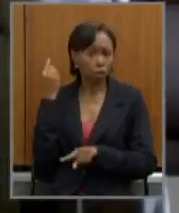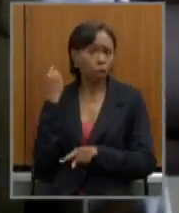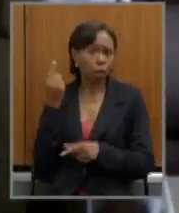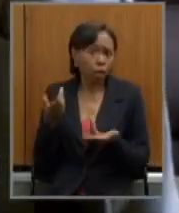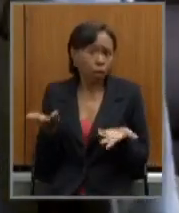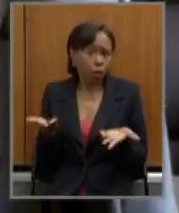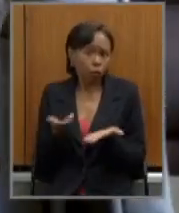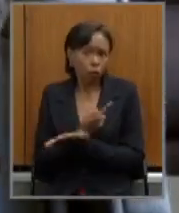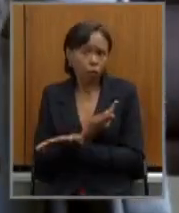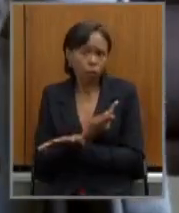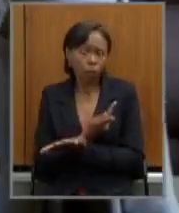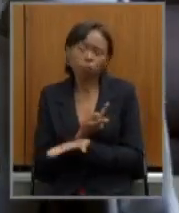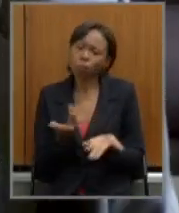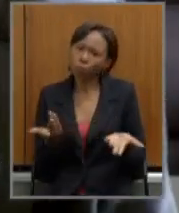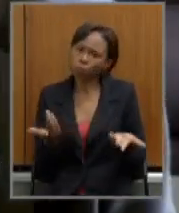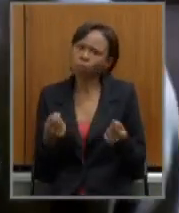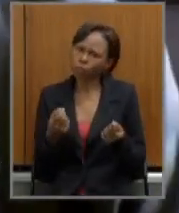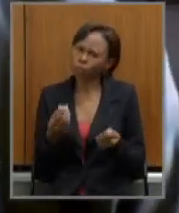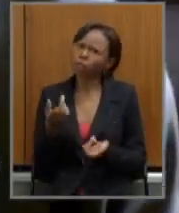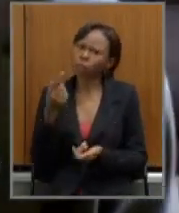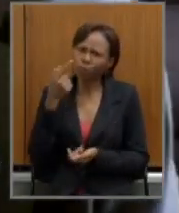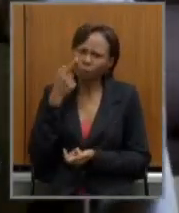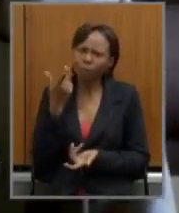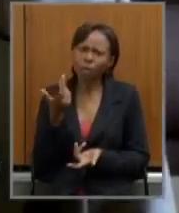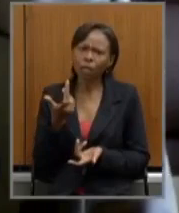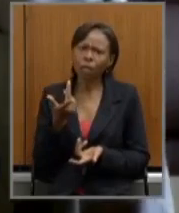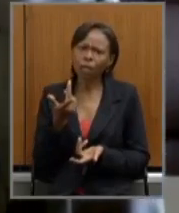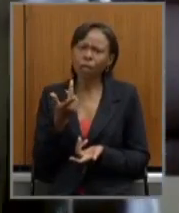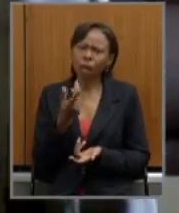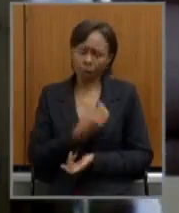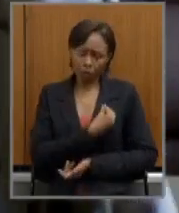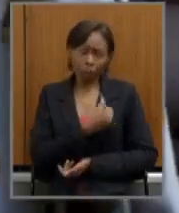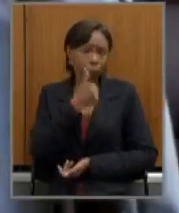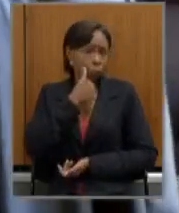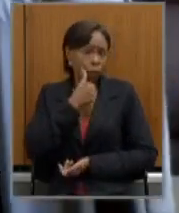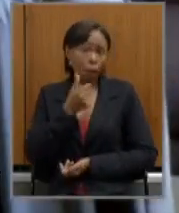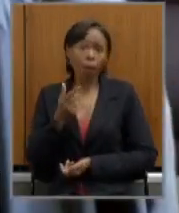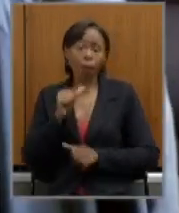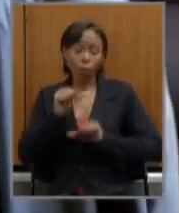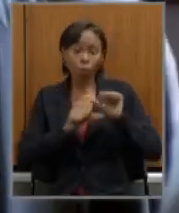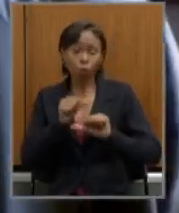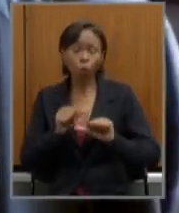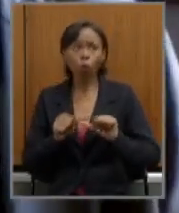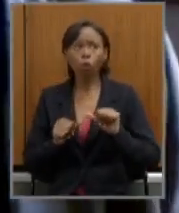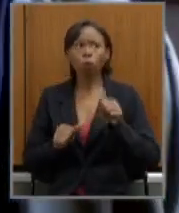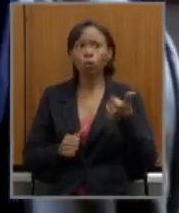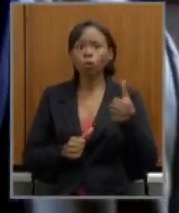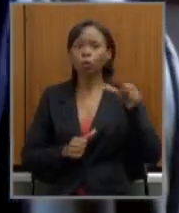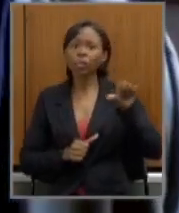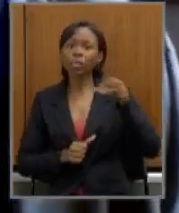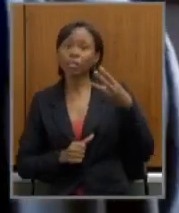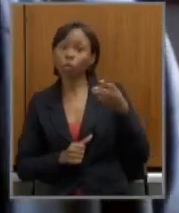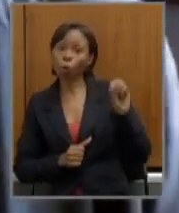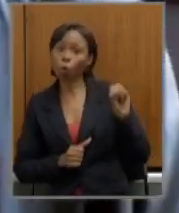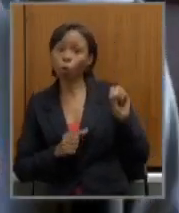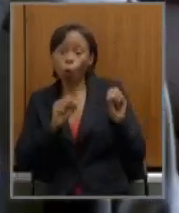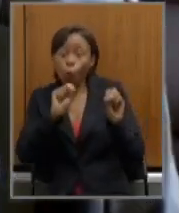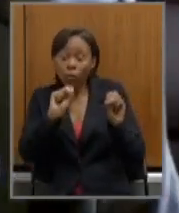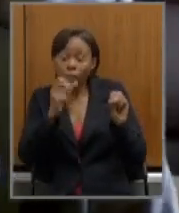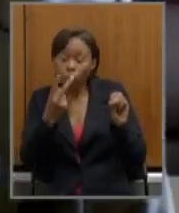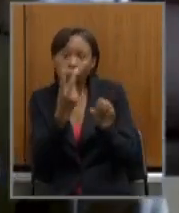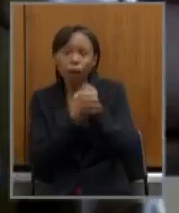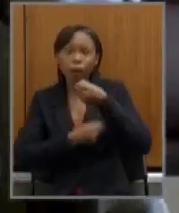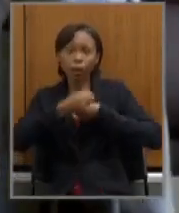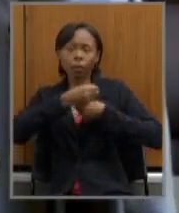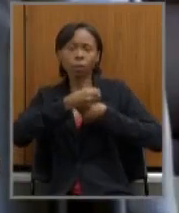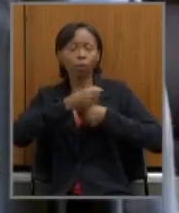que ser visto isso a situação da mulher mudou de 1938 a 82 anos atrás a dupla jornada